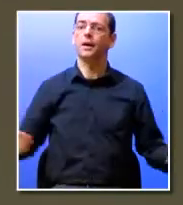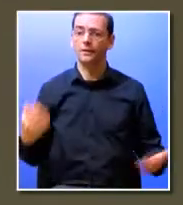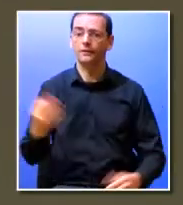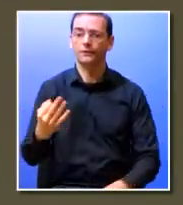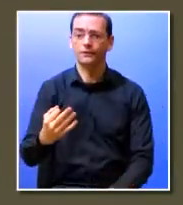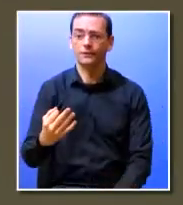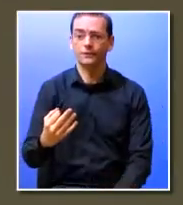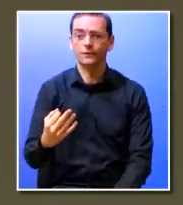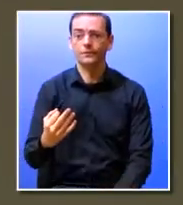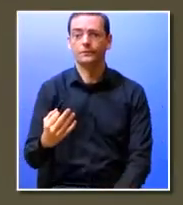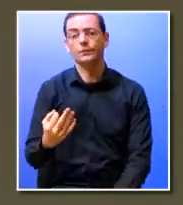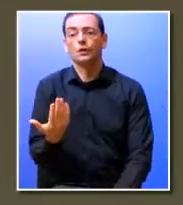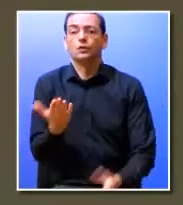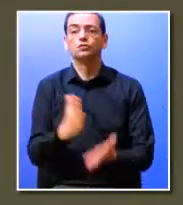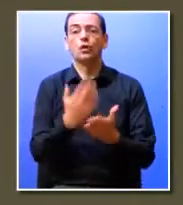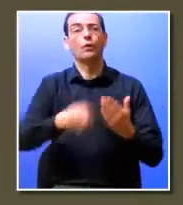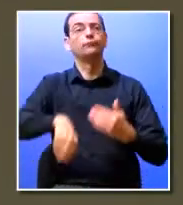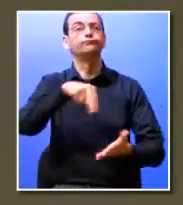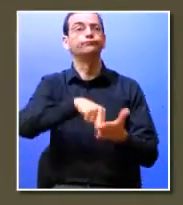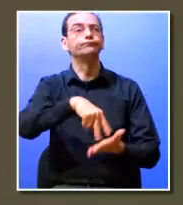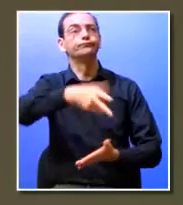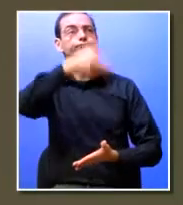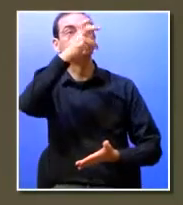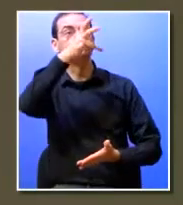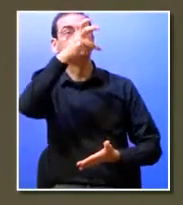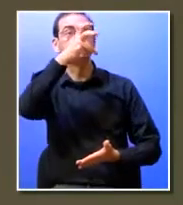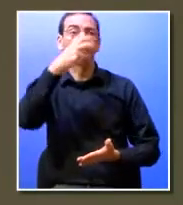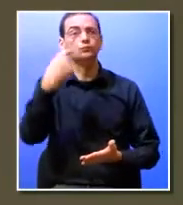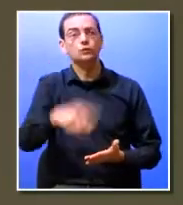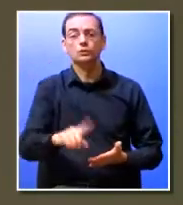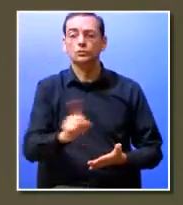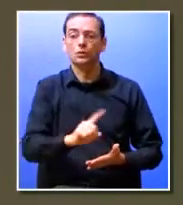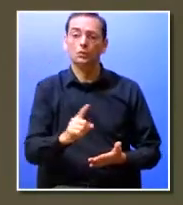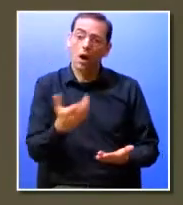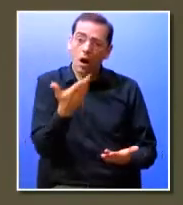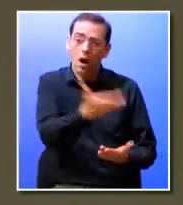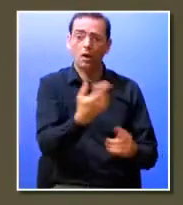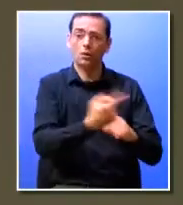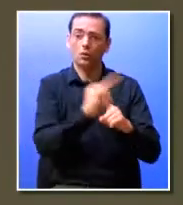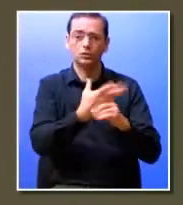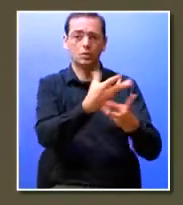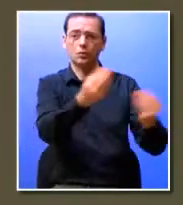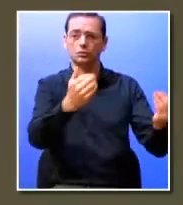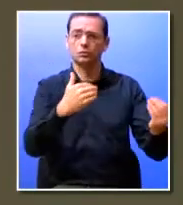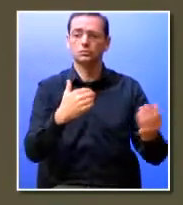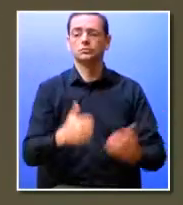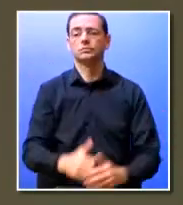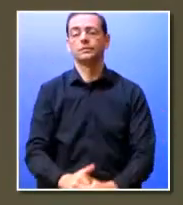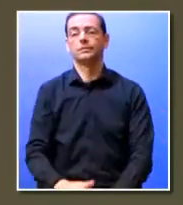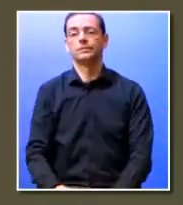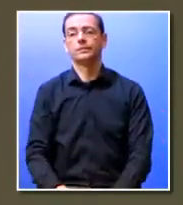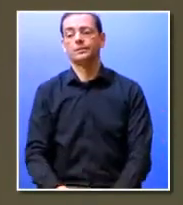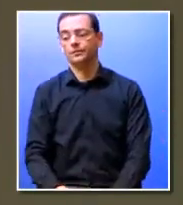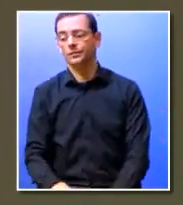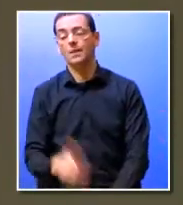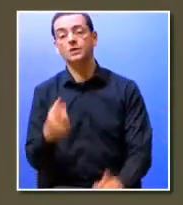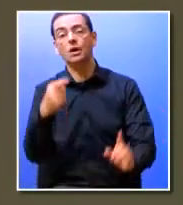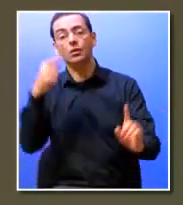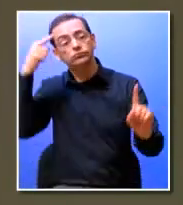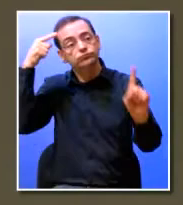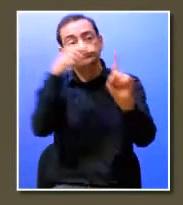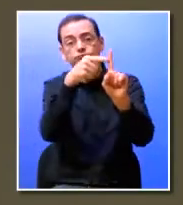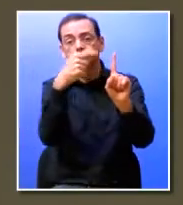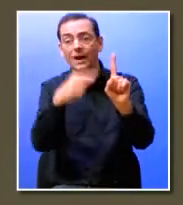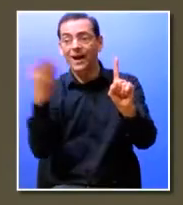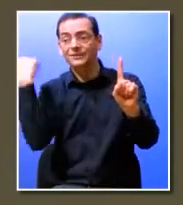não basta estarmos expostos as pessoas estão lá nós temos que usá-la saber usá-la bem de uma forma produtiva e novamente com foco porque era aquilo também que eu disse